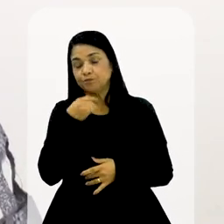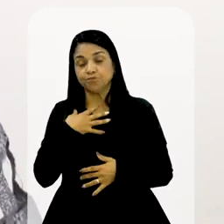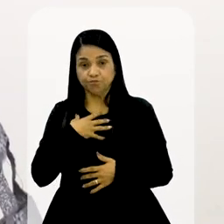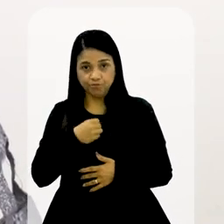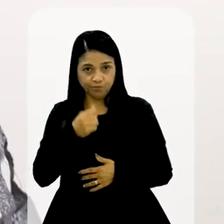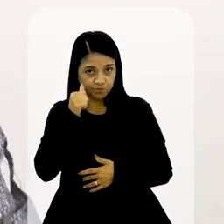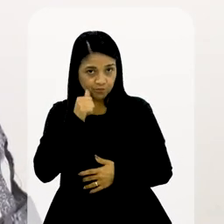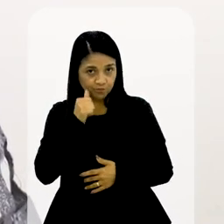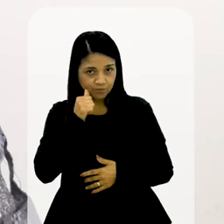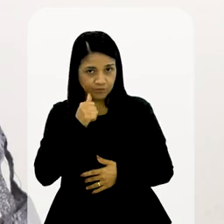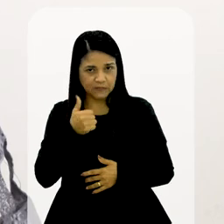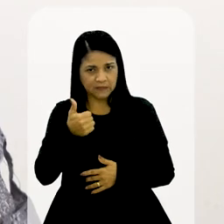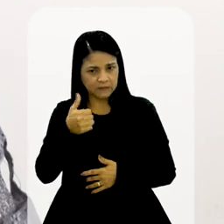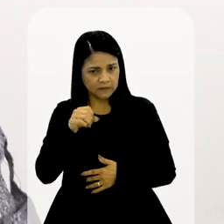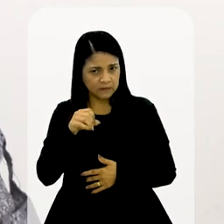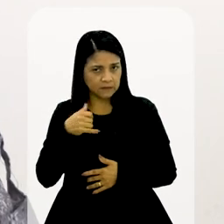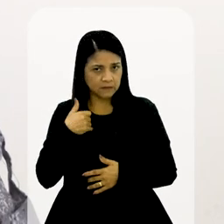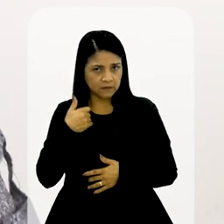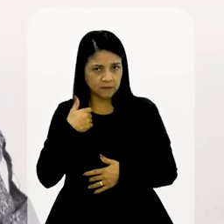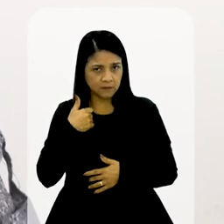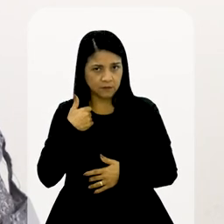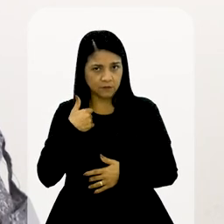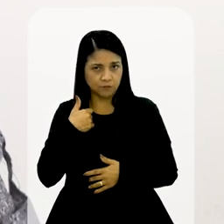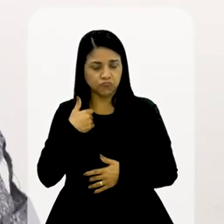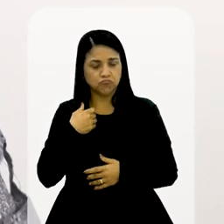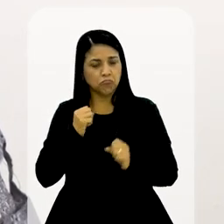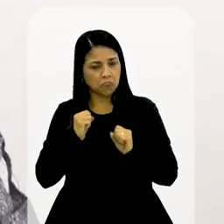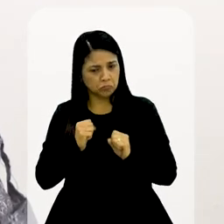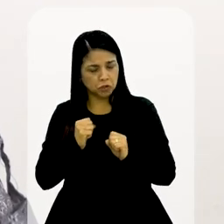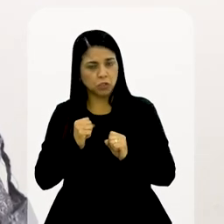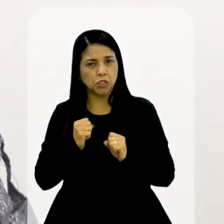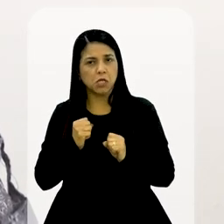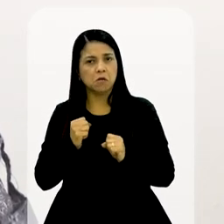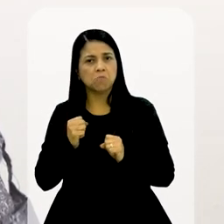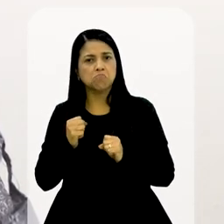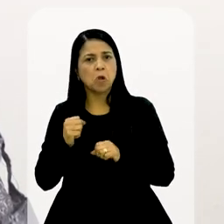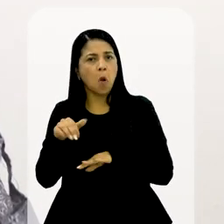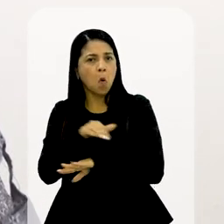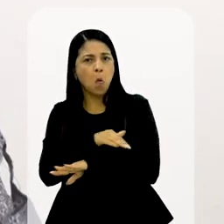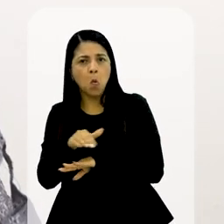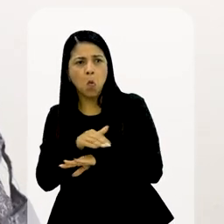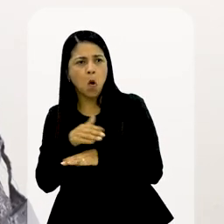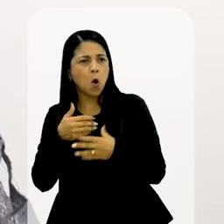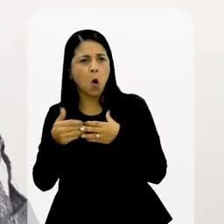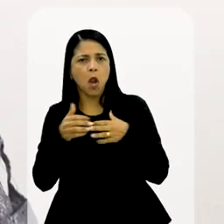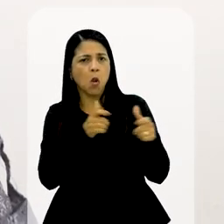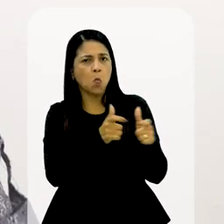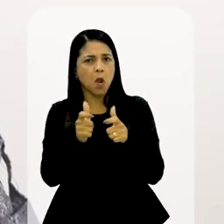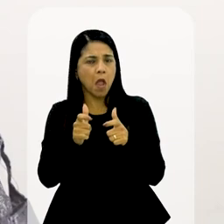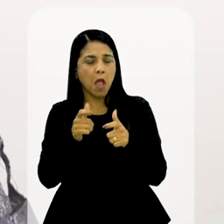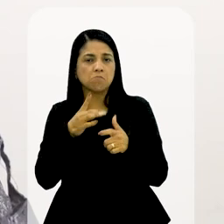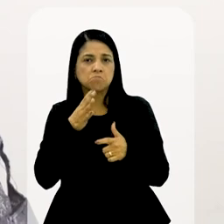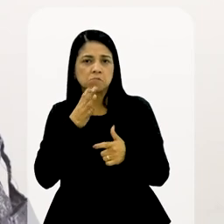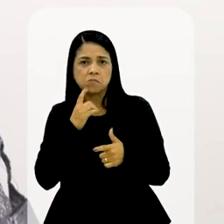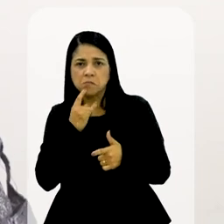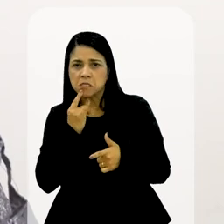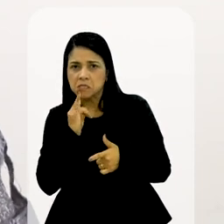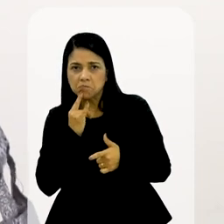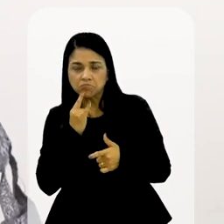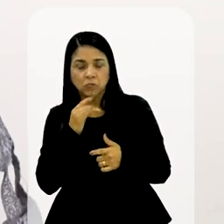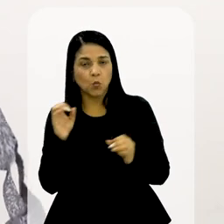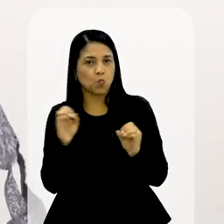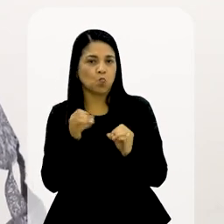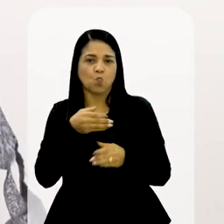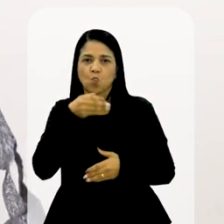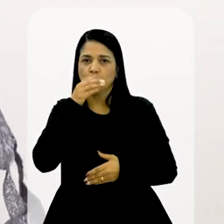Eu, enquanto minha filha, até 10 anos de idade, eu podia sair, estar em qualquer lugar que tivesse bebida alcoólica,